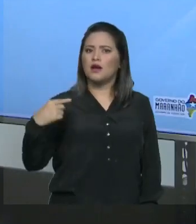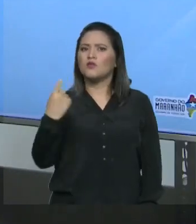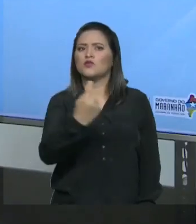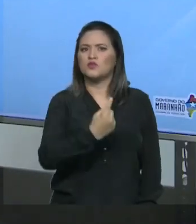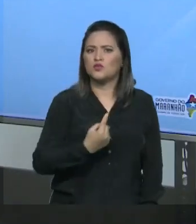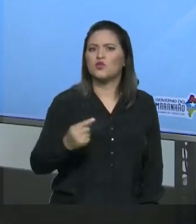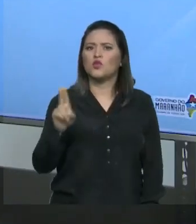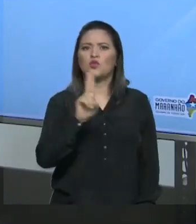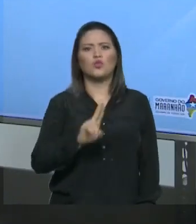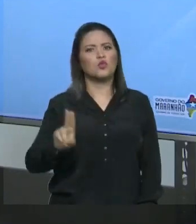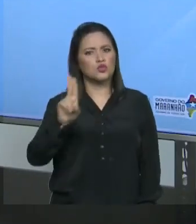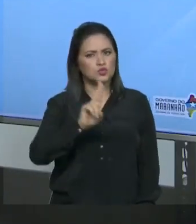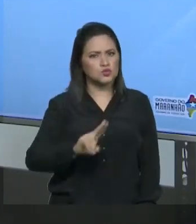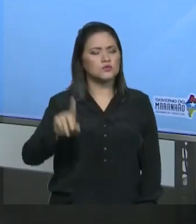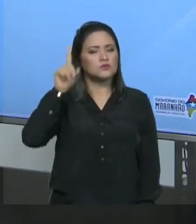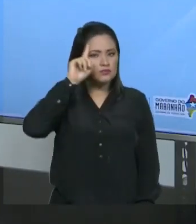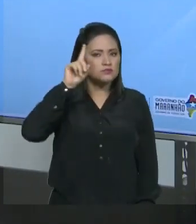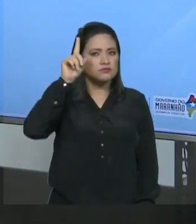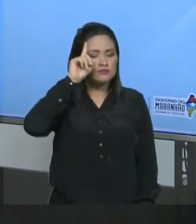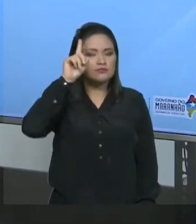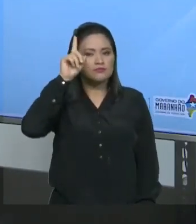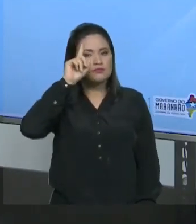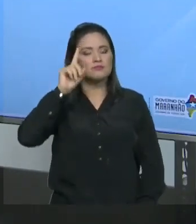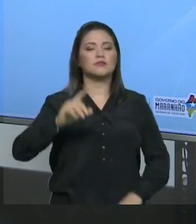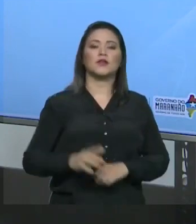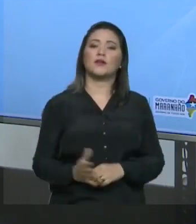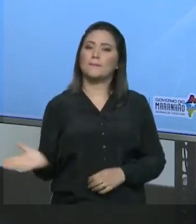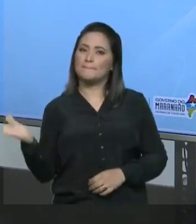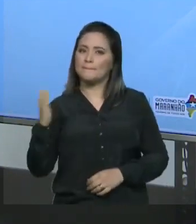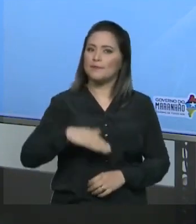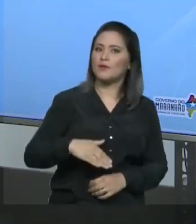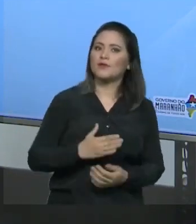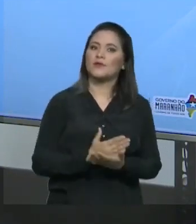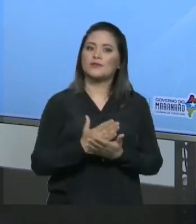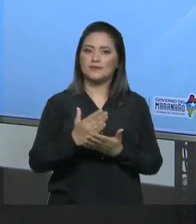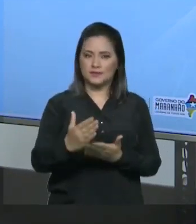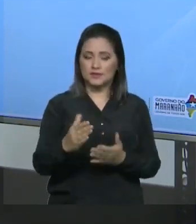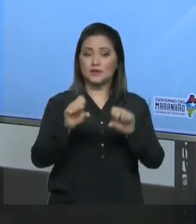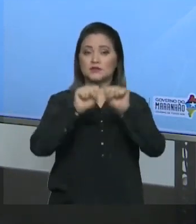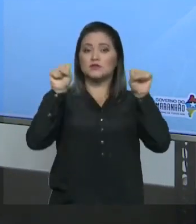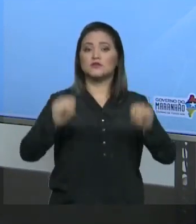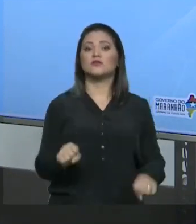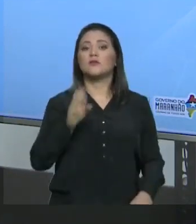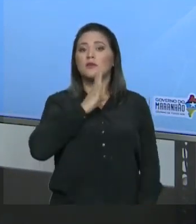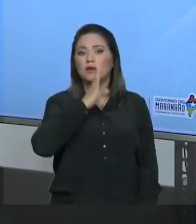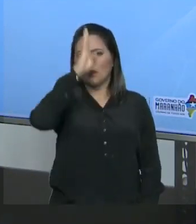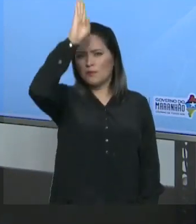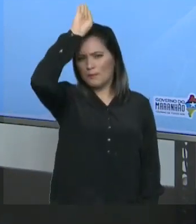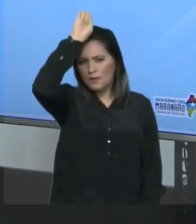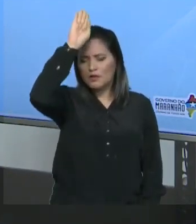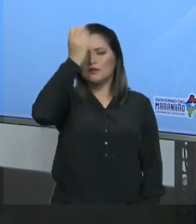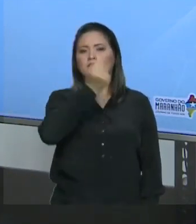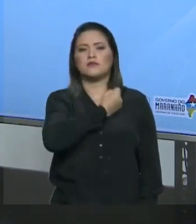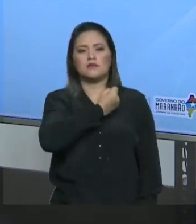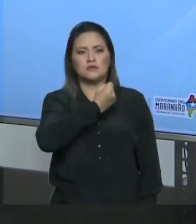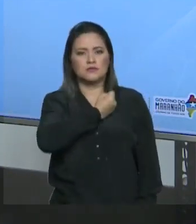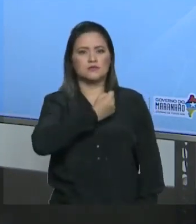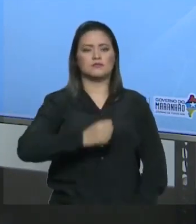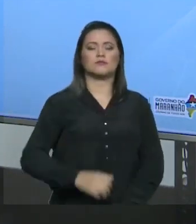que é o que a gente usa no dia a dia. Então vamos lá, começando pelo sistema romano de numeração.